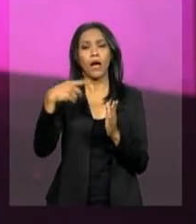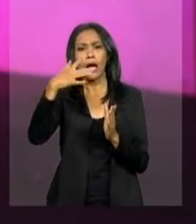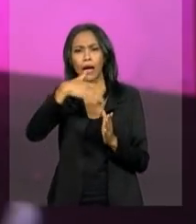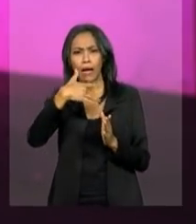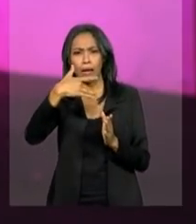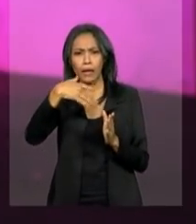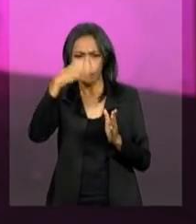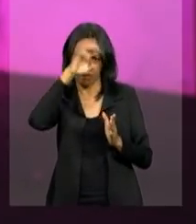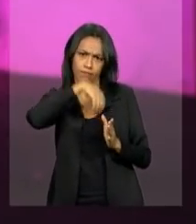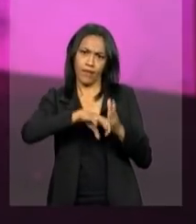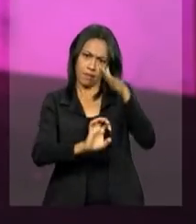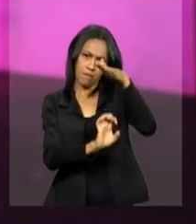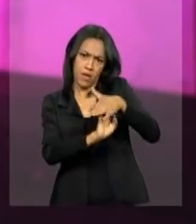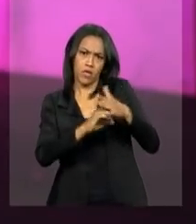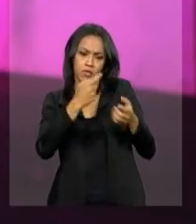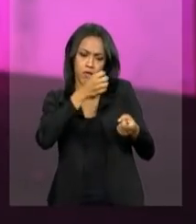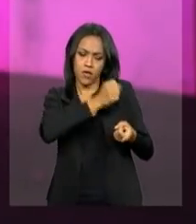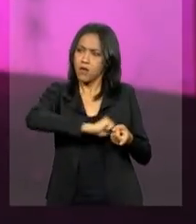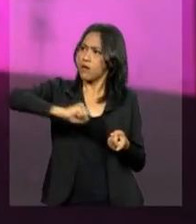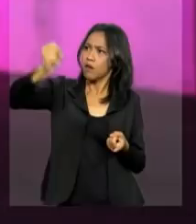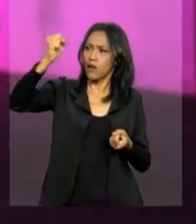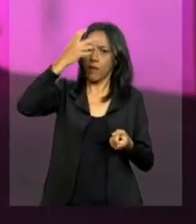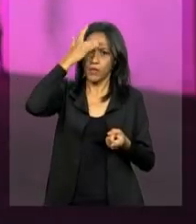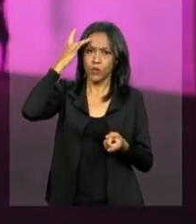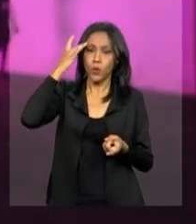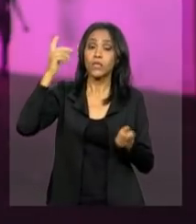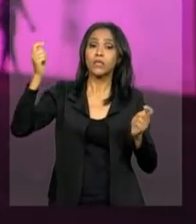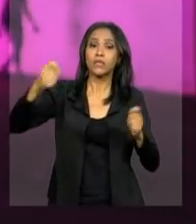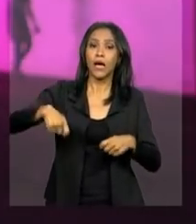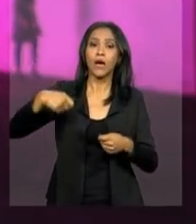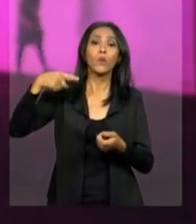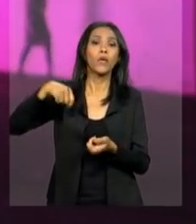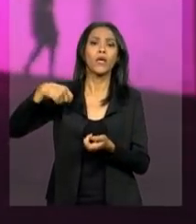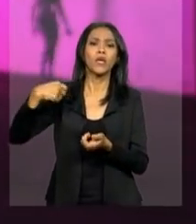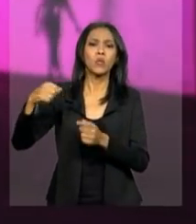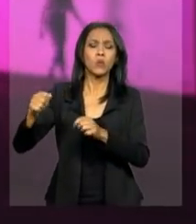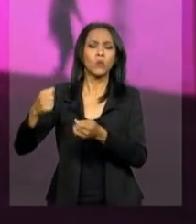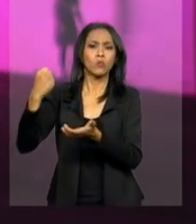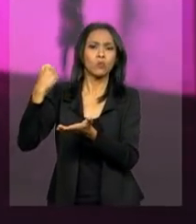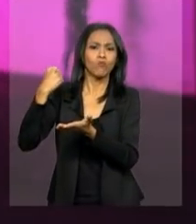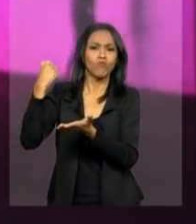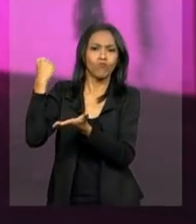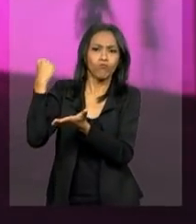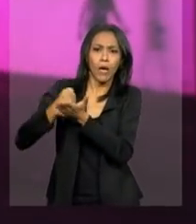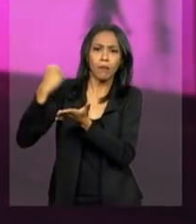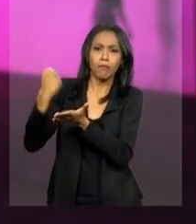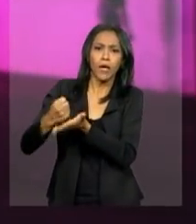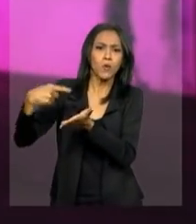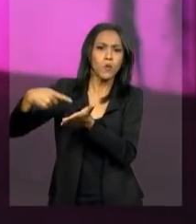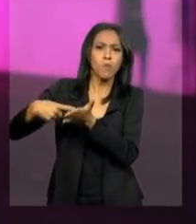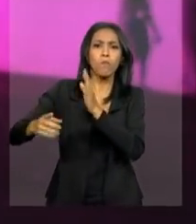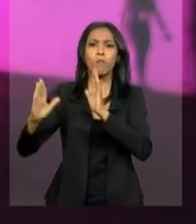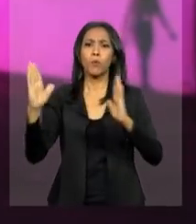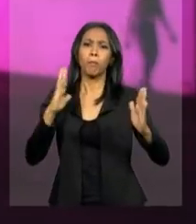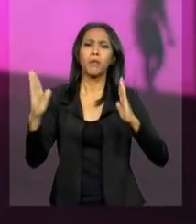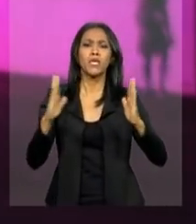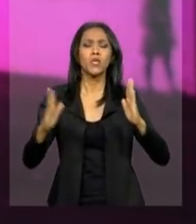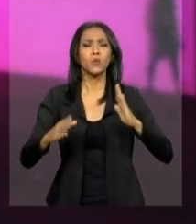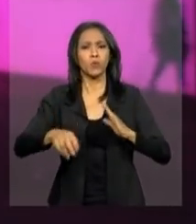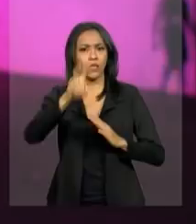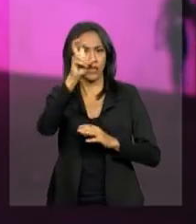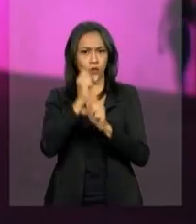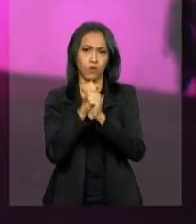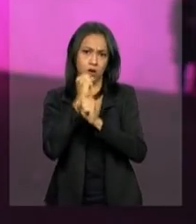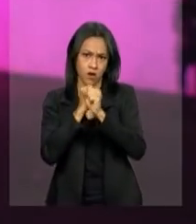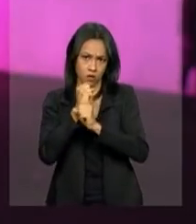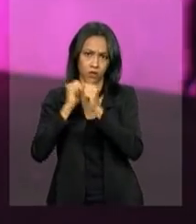serviços no outro país poderá solicitar um certificado de deslocamento temporário por um período de até cinco